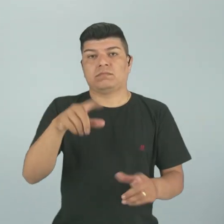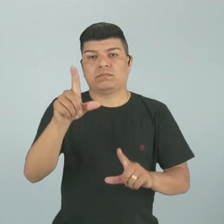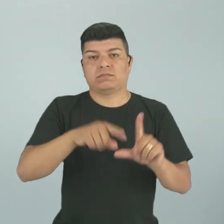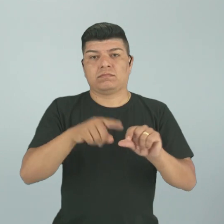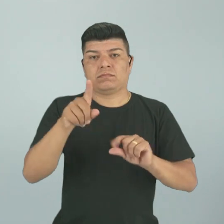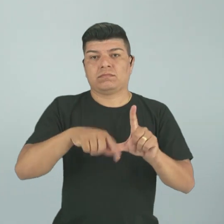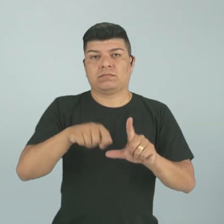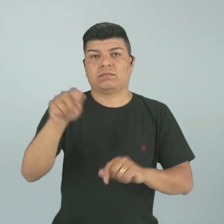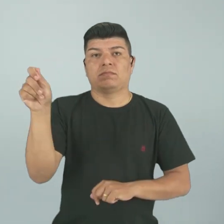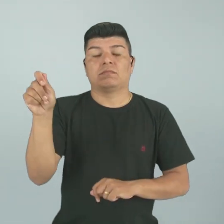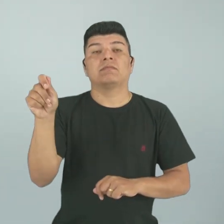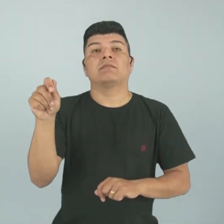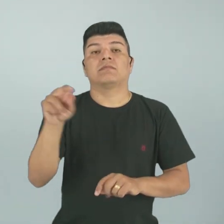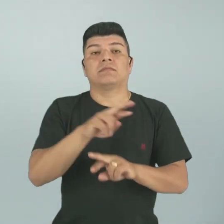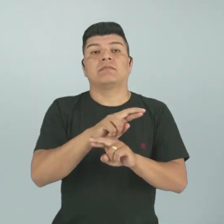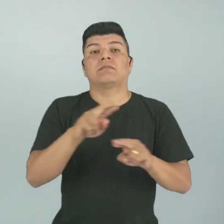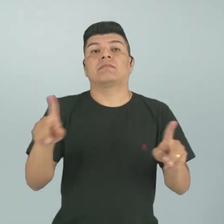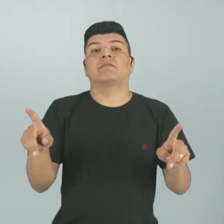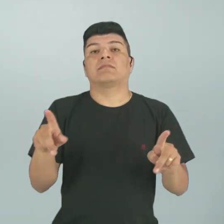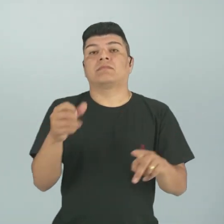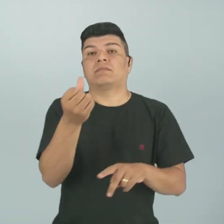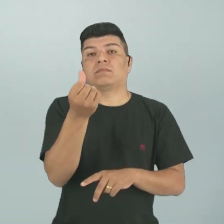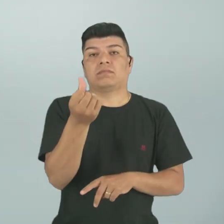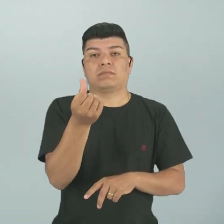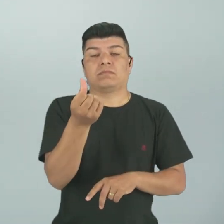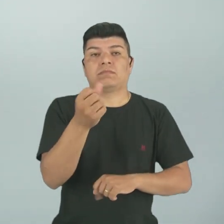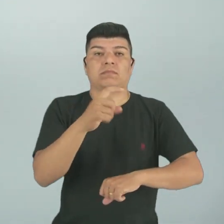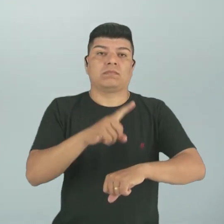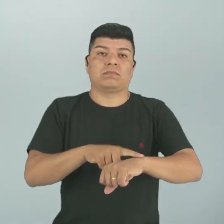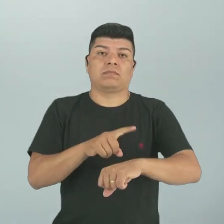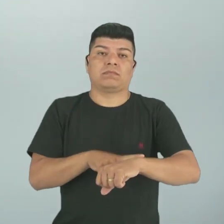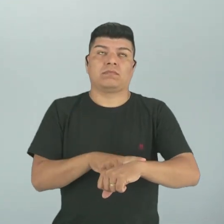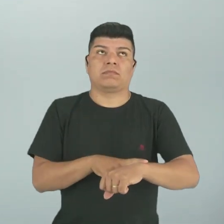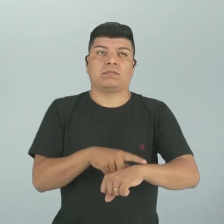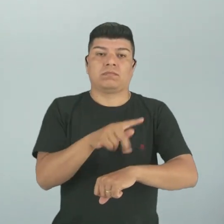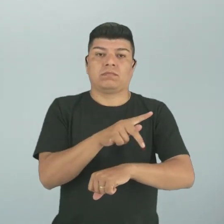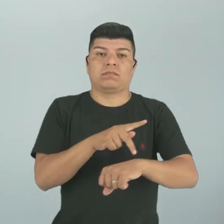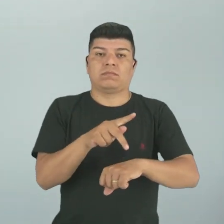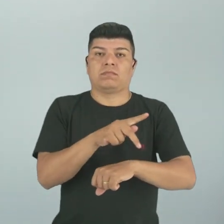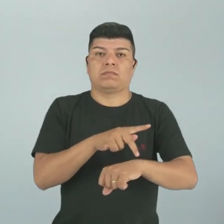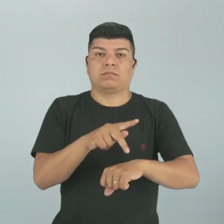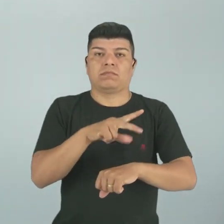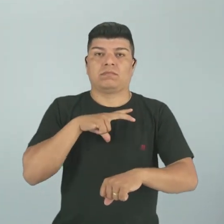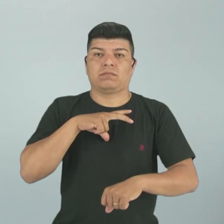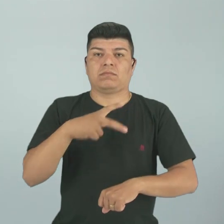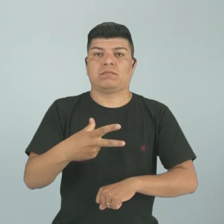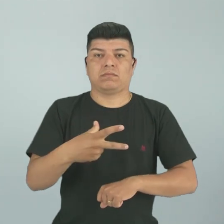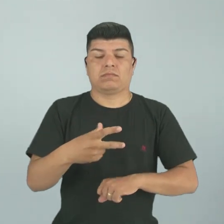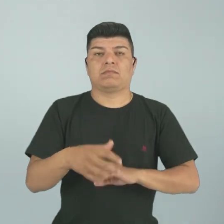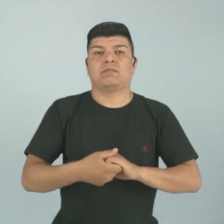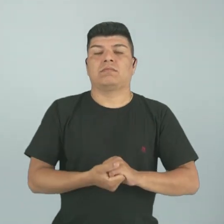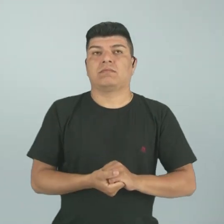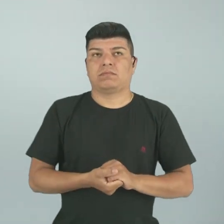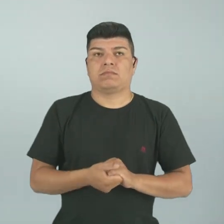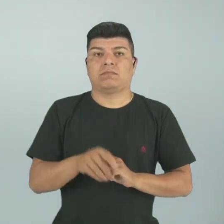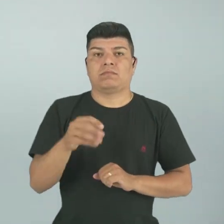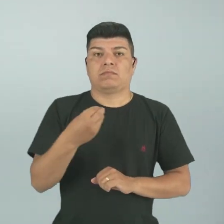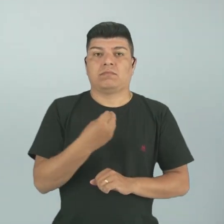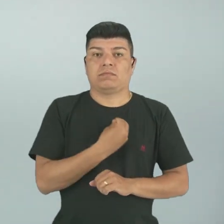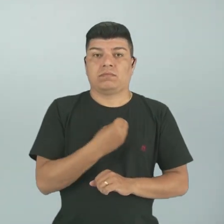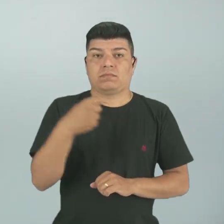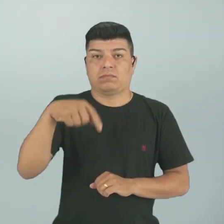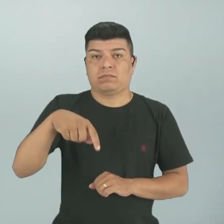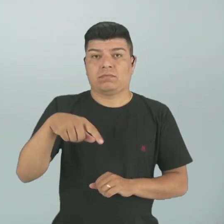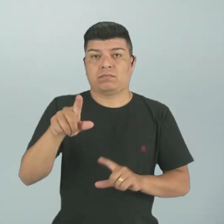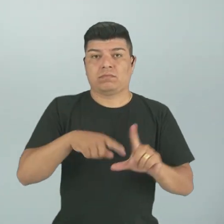Acre, nós temos a diferença de 6 fuso horários para Lisboa, por exemplo, Portugal. Se aqui são 10